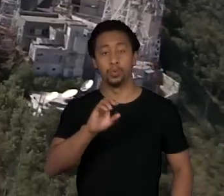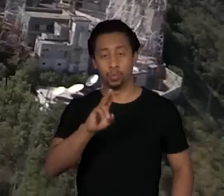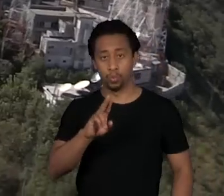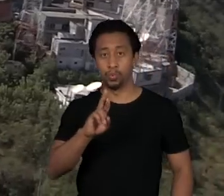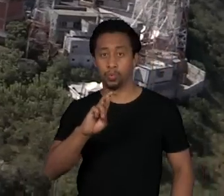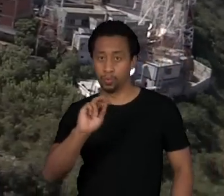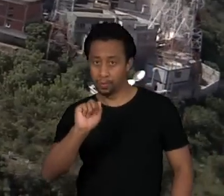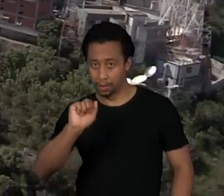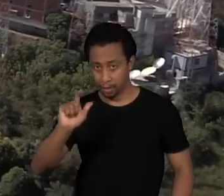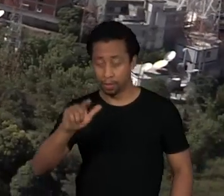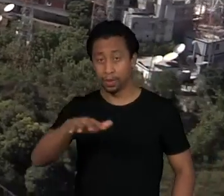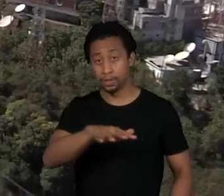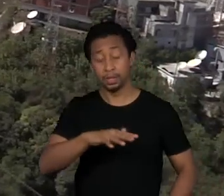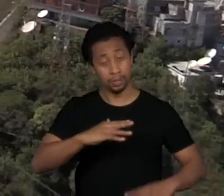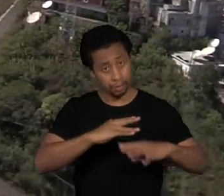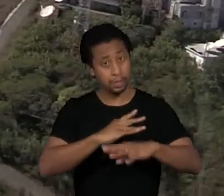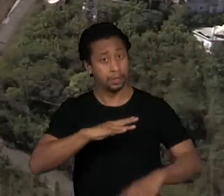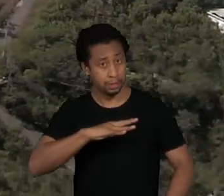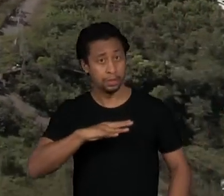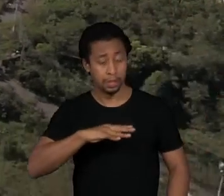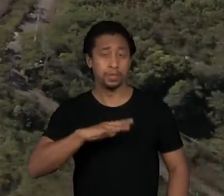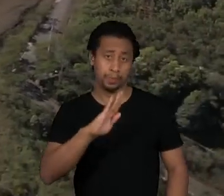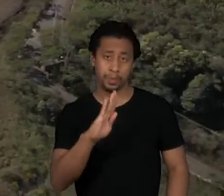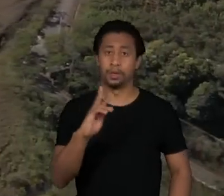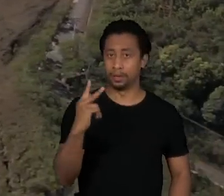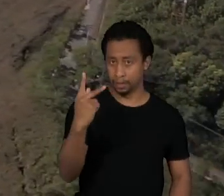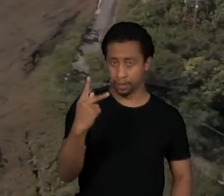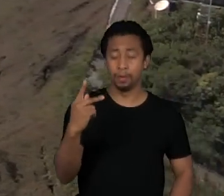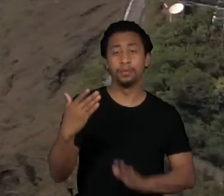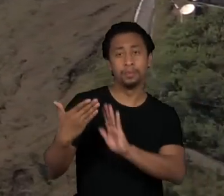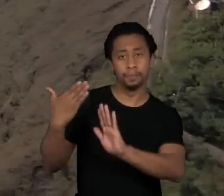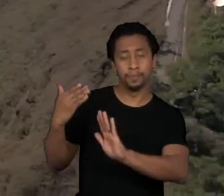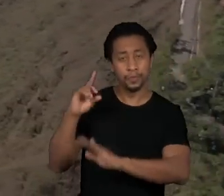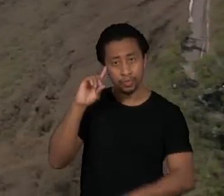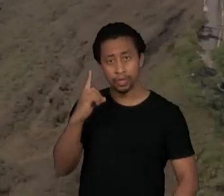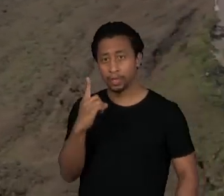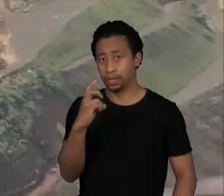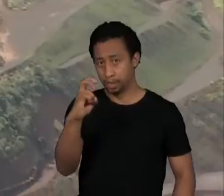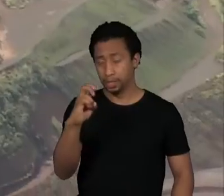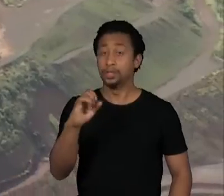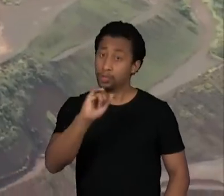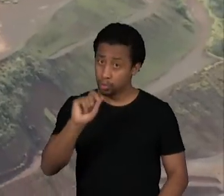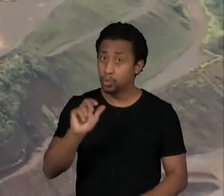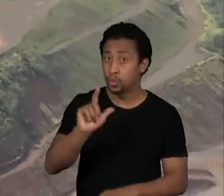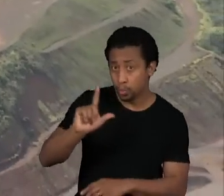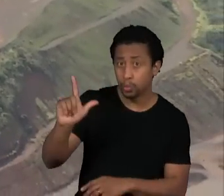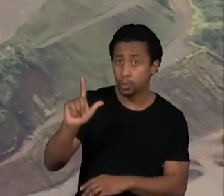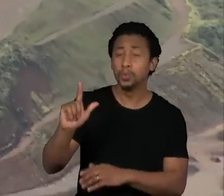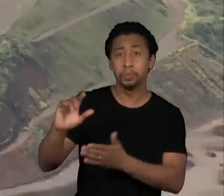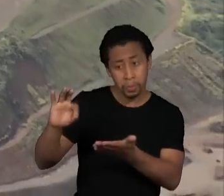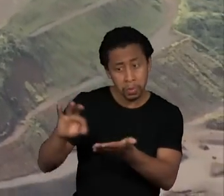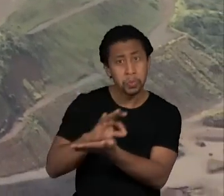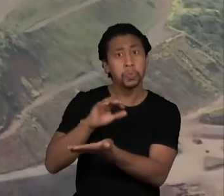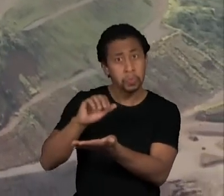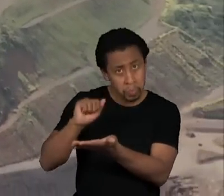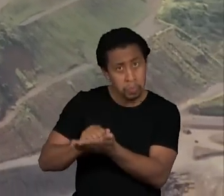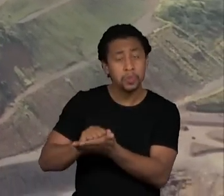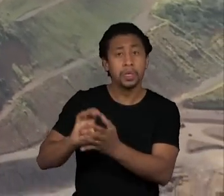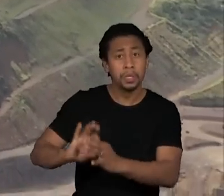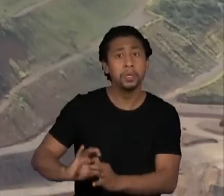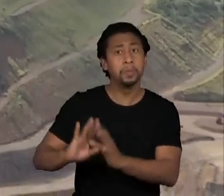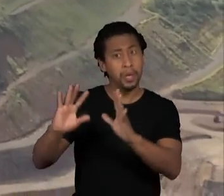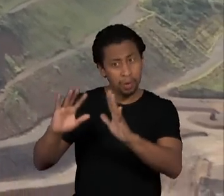A decisão derruba a liminar concedida no último dia 15 de julho que autorizava a atividade minerária